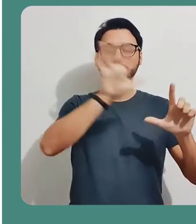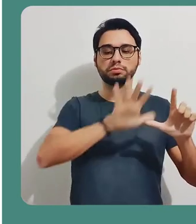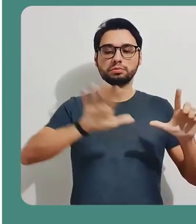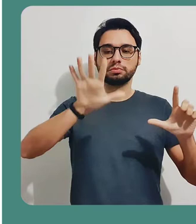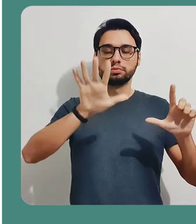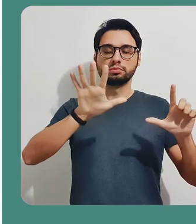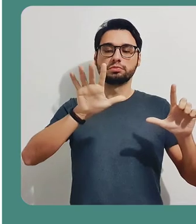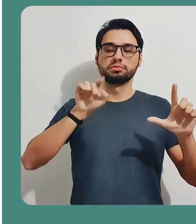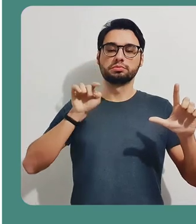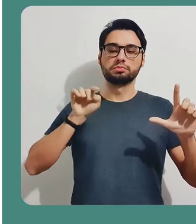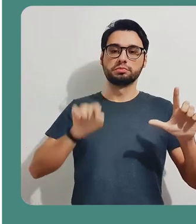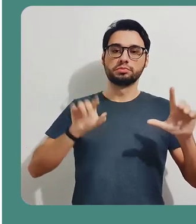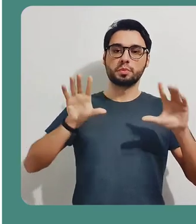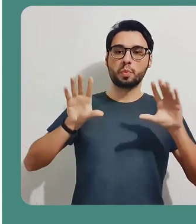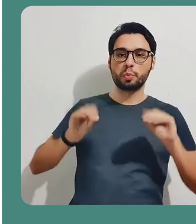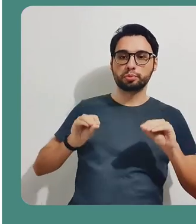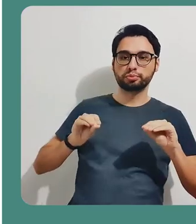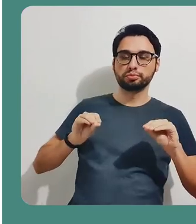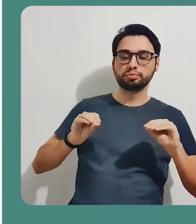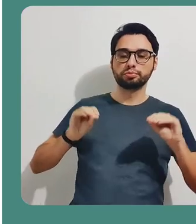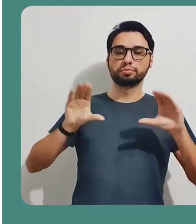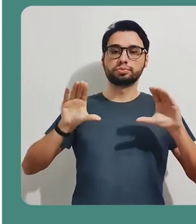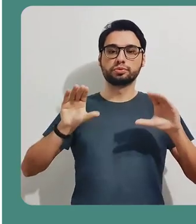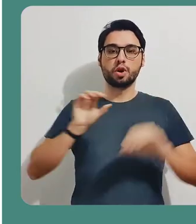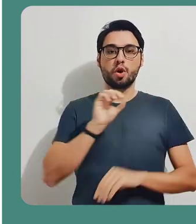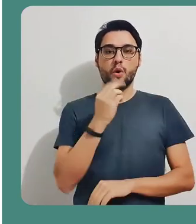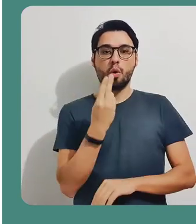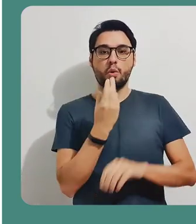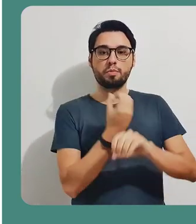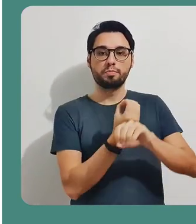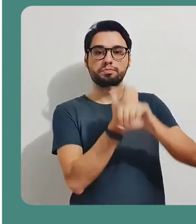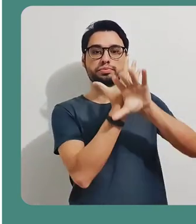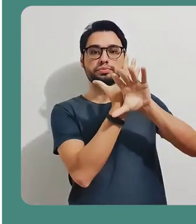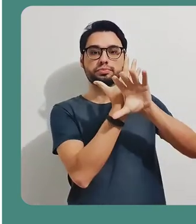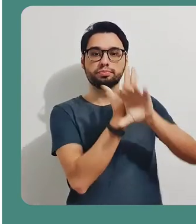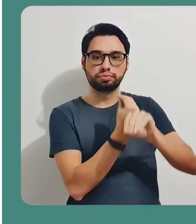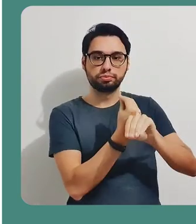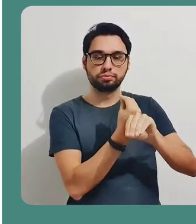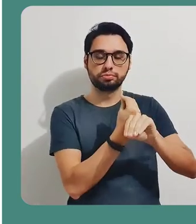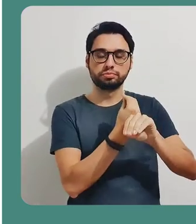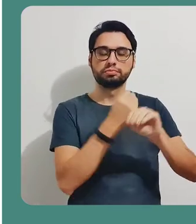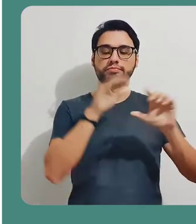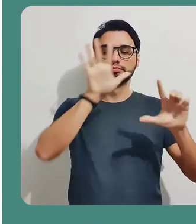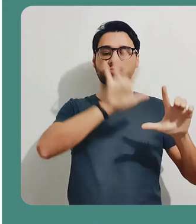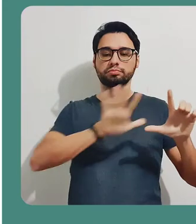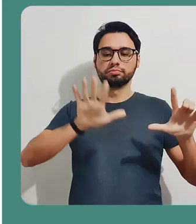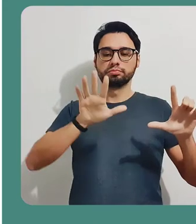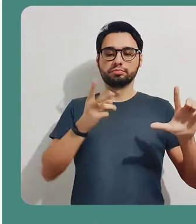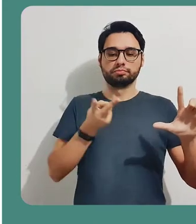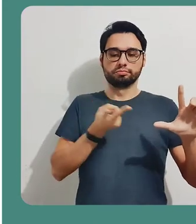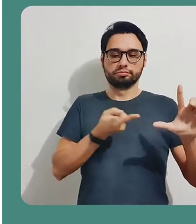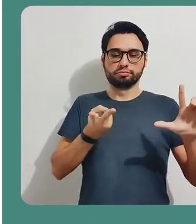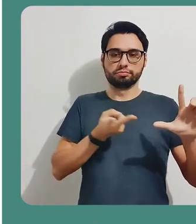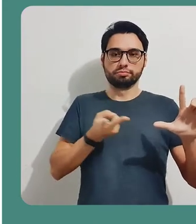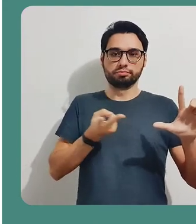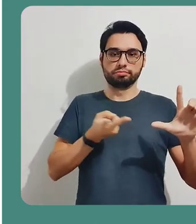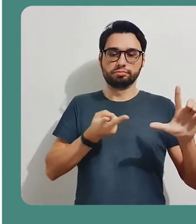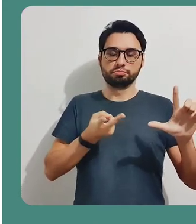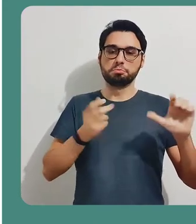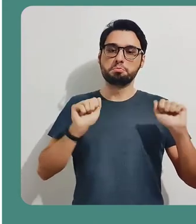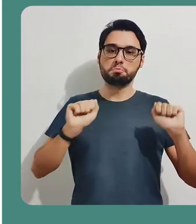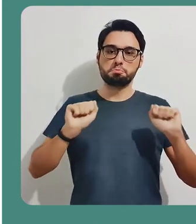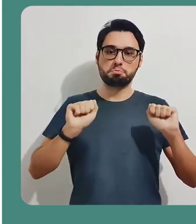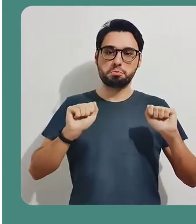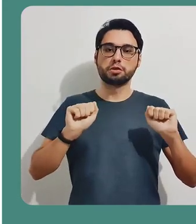também o seu áudio a partir do seu microfone. Você pode habilitar ou desabilitar essas capturas marcando ou desmarcando as opções,